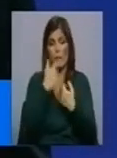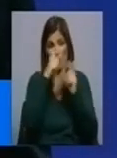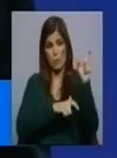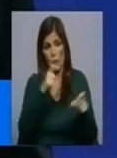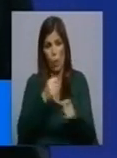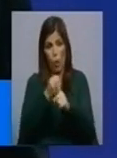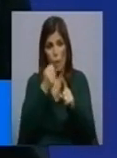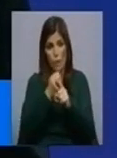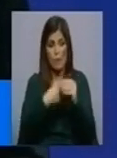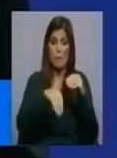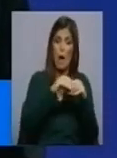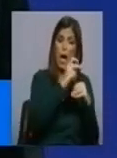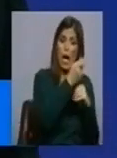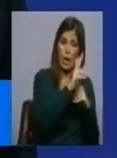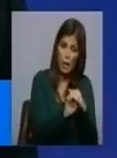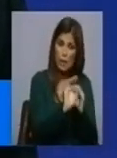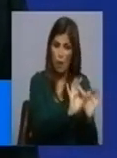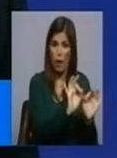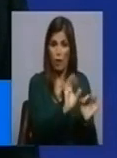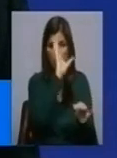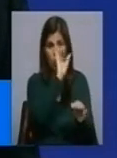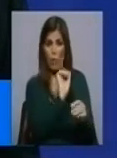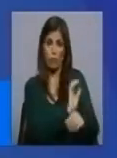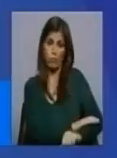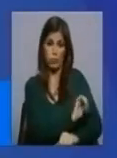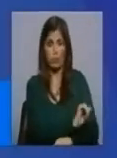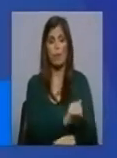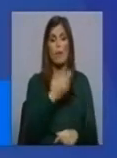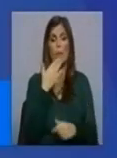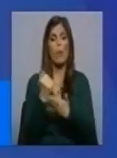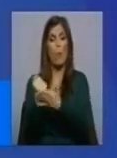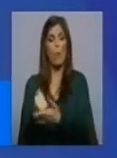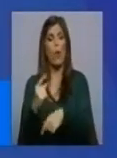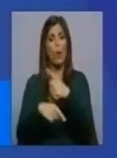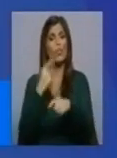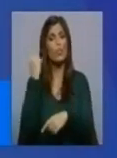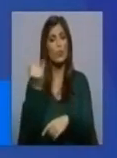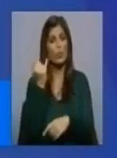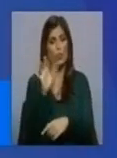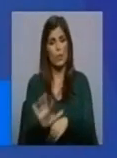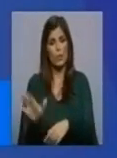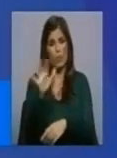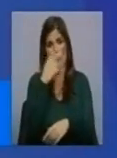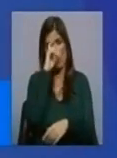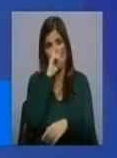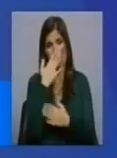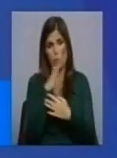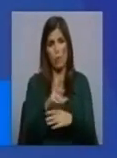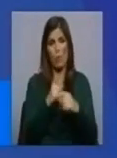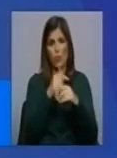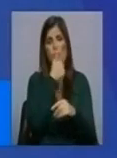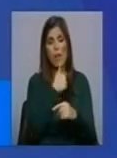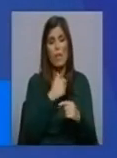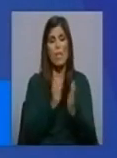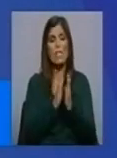combate que é feito naturalmente com os recursos do Estado. Pediu apoio de outras instituições de âmbito nacional, estou a lembrar-me, por exemplo, da Cruz Vermelha, da